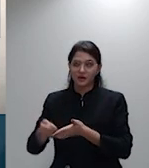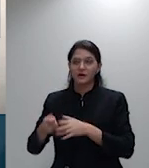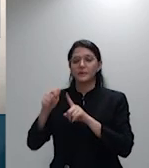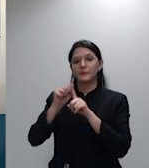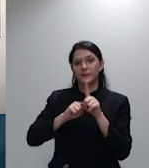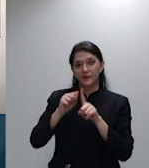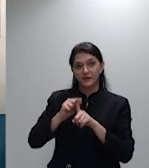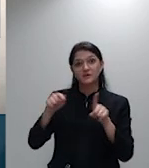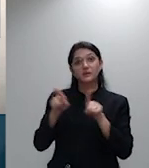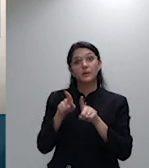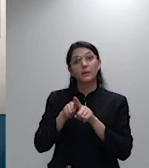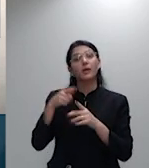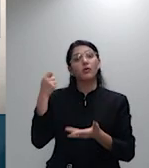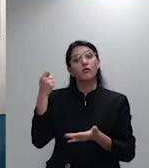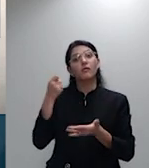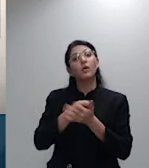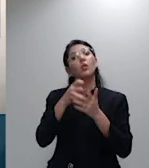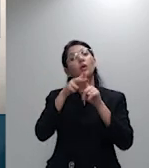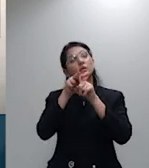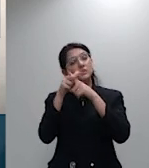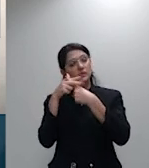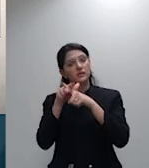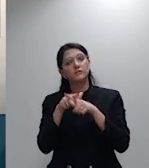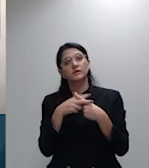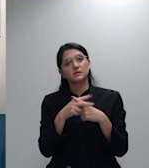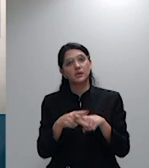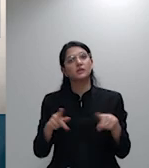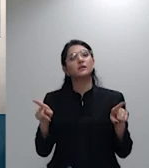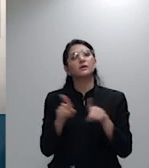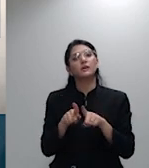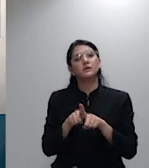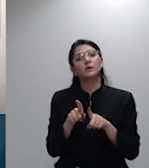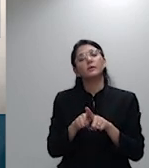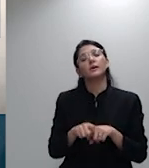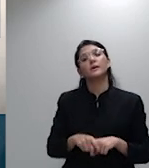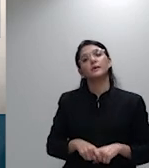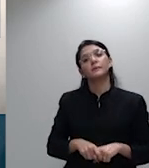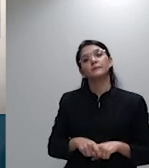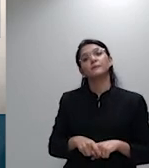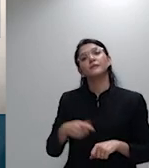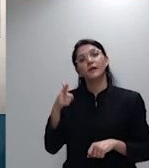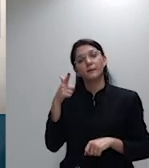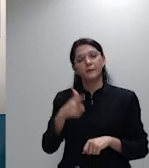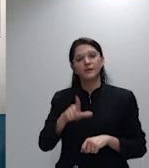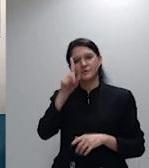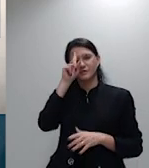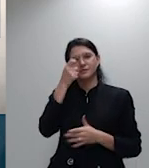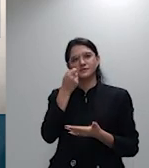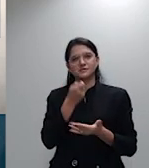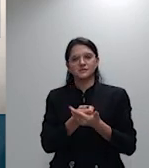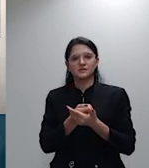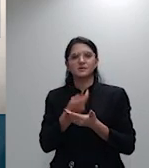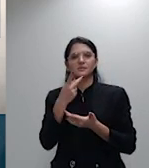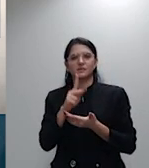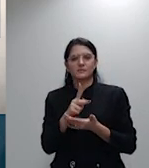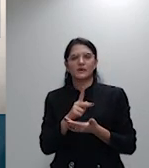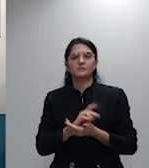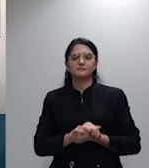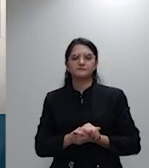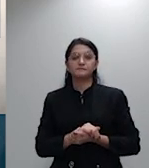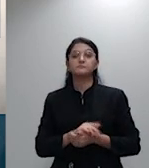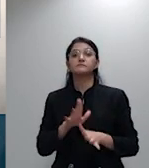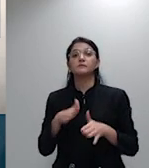e também a situação das decisões que foram proferidas não vou fazer a leitura do gráfico naturalmente